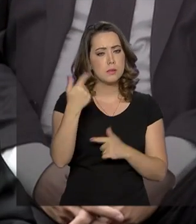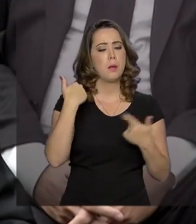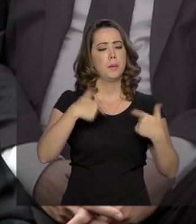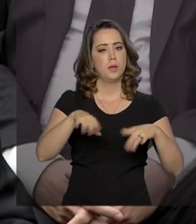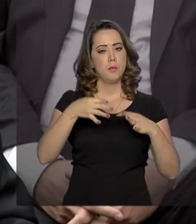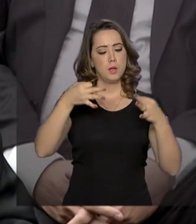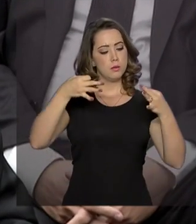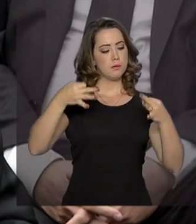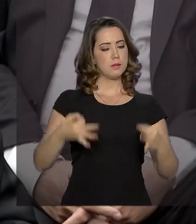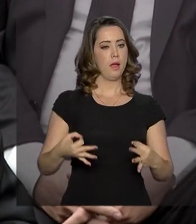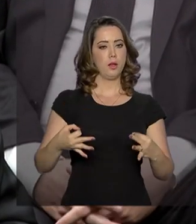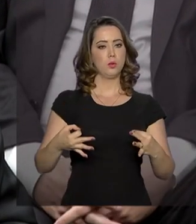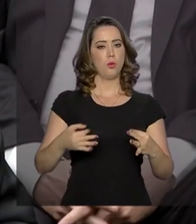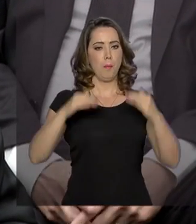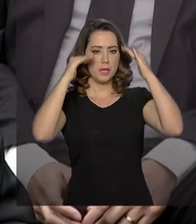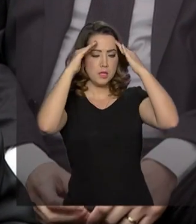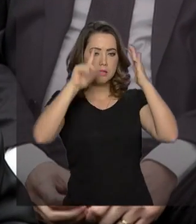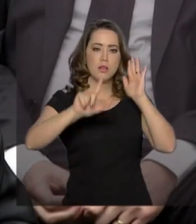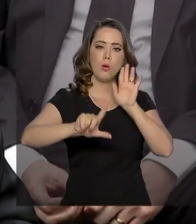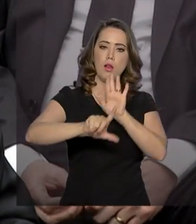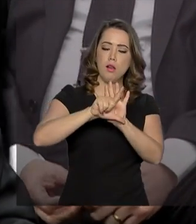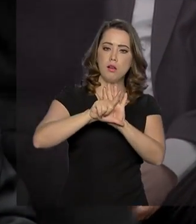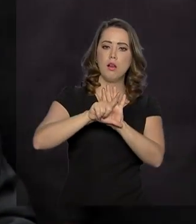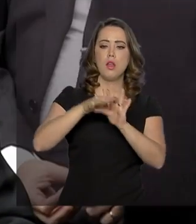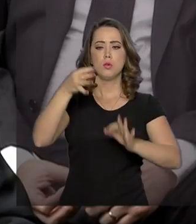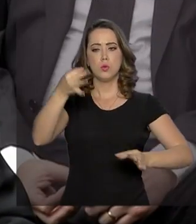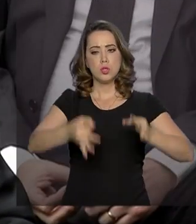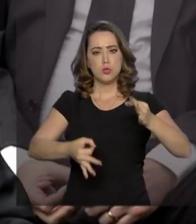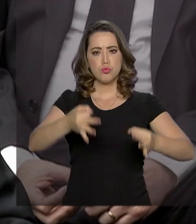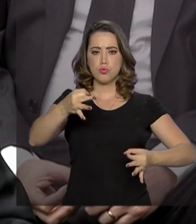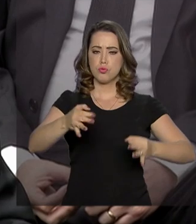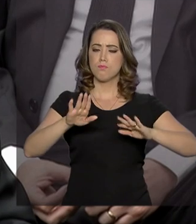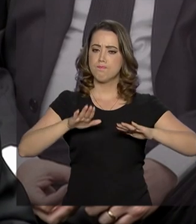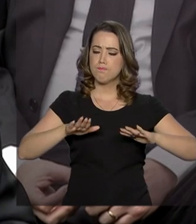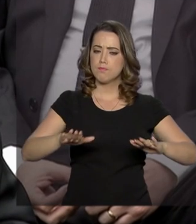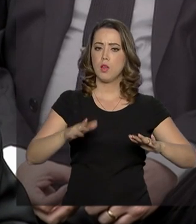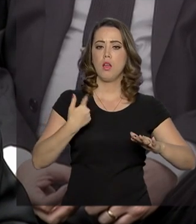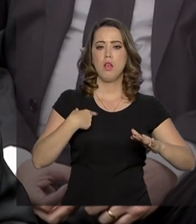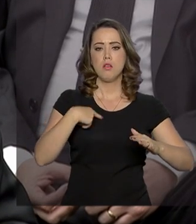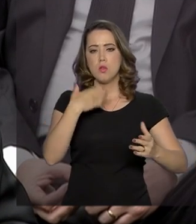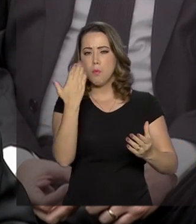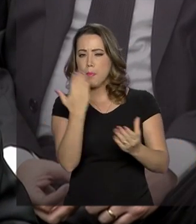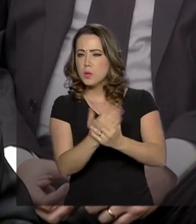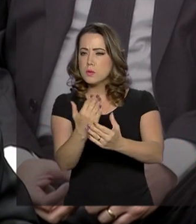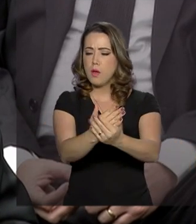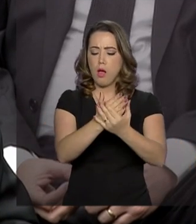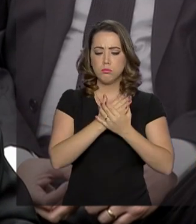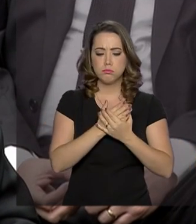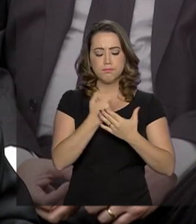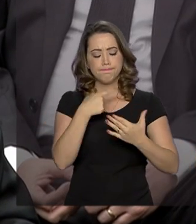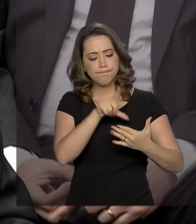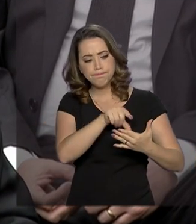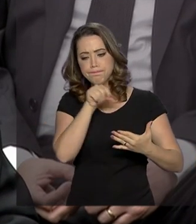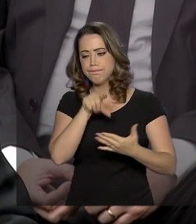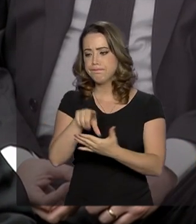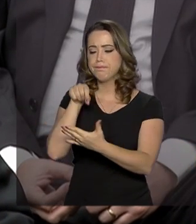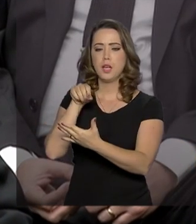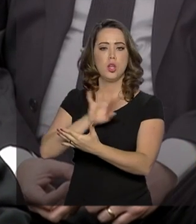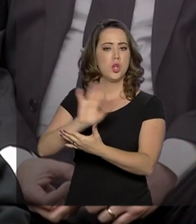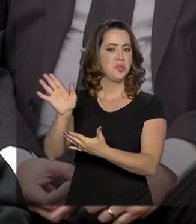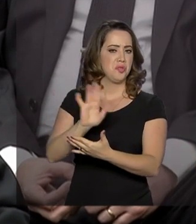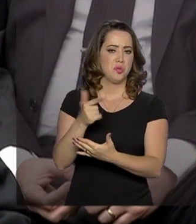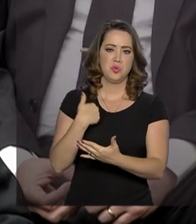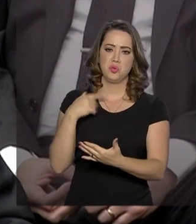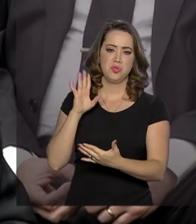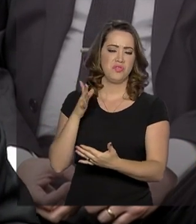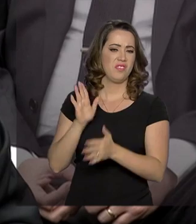na lei, com base na imparcialidade, decidindo os pedidos que foram me apresentados, sem qualquer